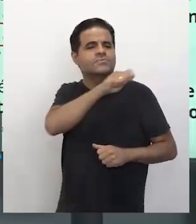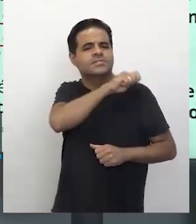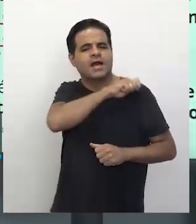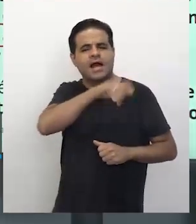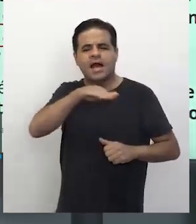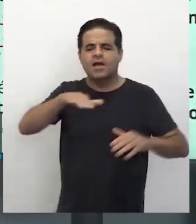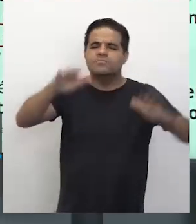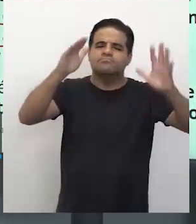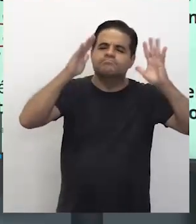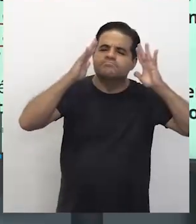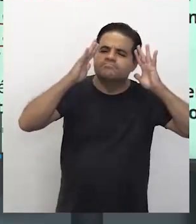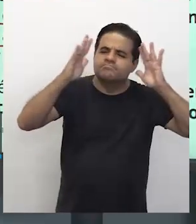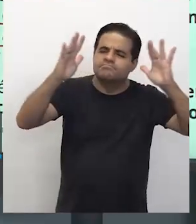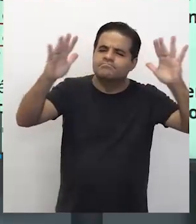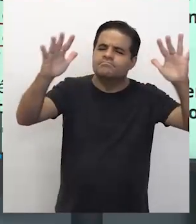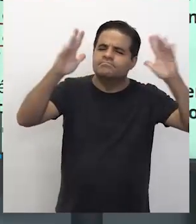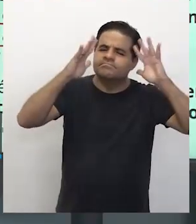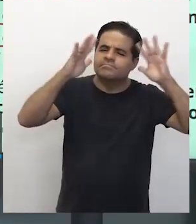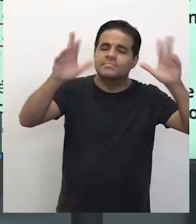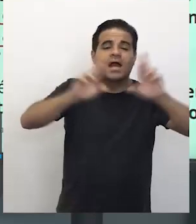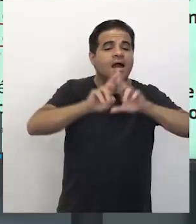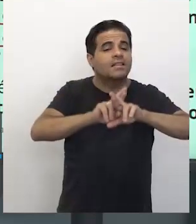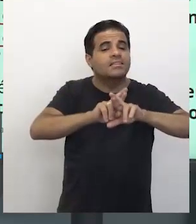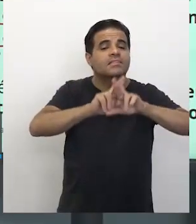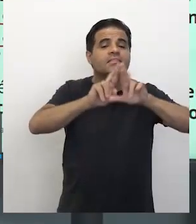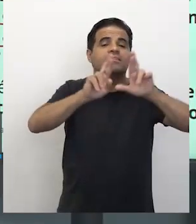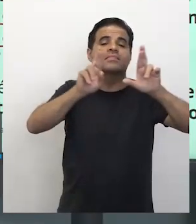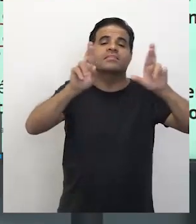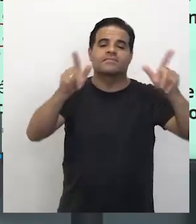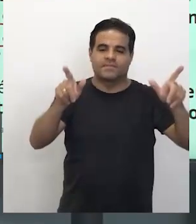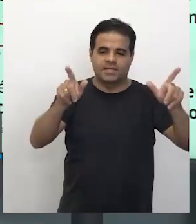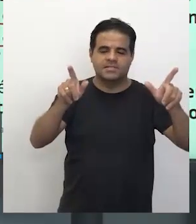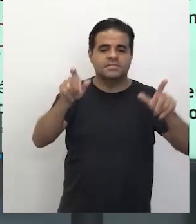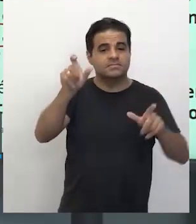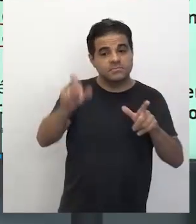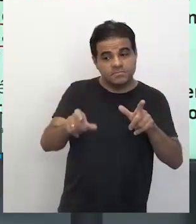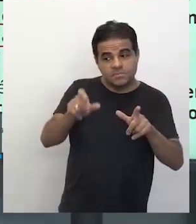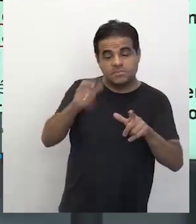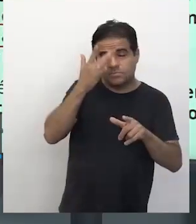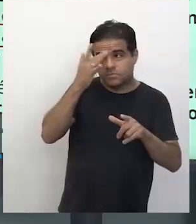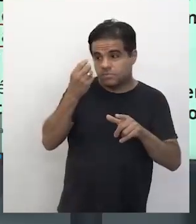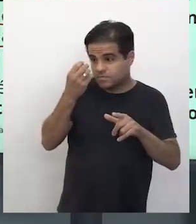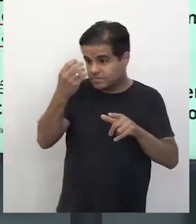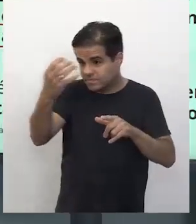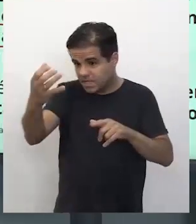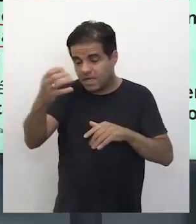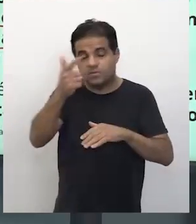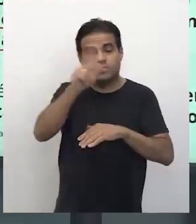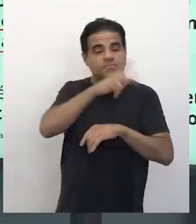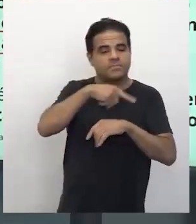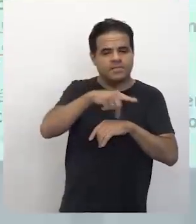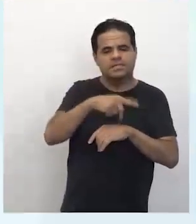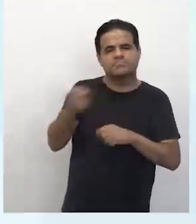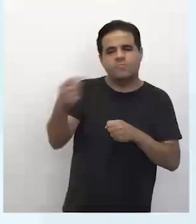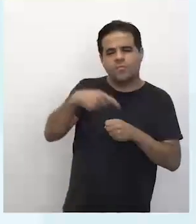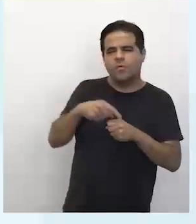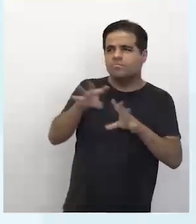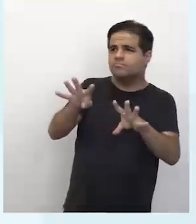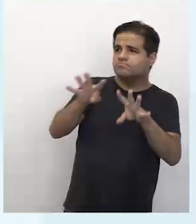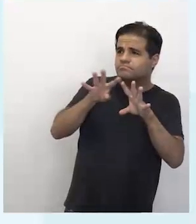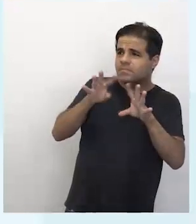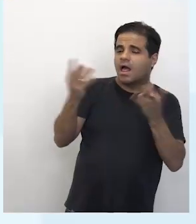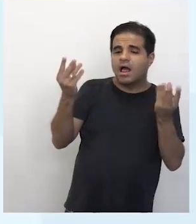sobre a diferença fundamental entre o estrangeiro e o viajante. Vamos voltar aqui ao Zimmel, essa teoria, né? Que